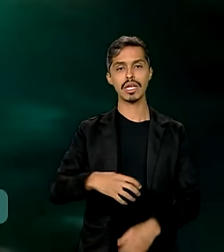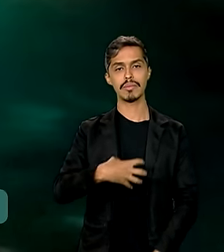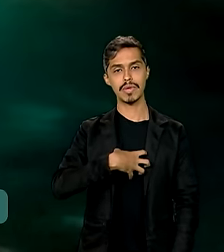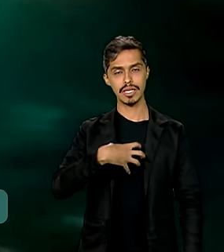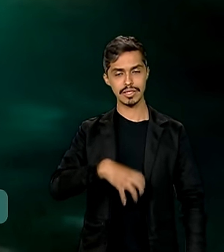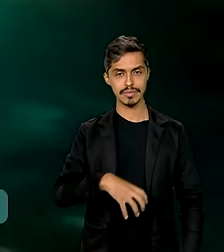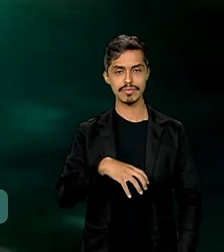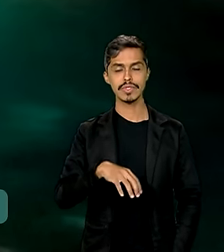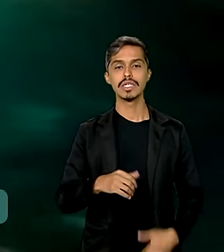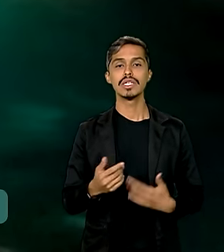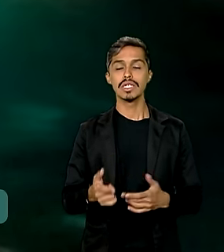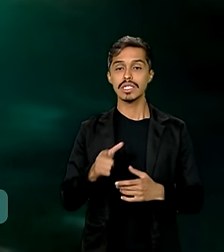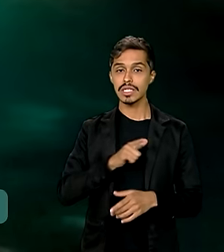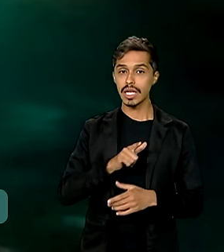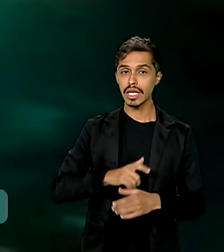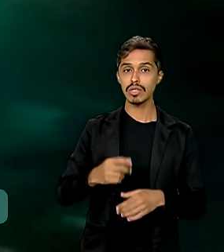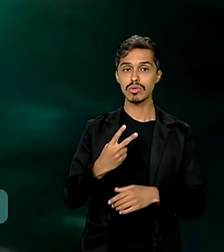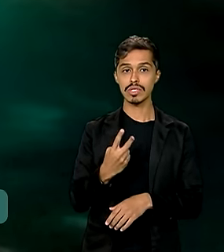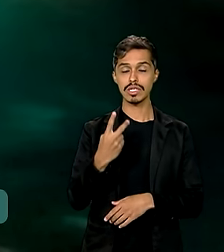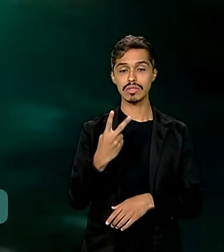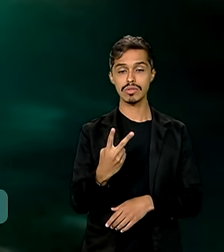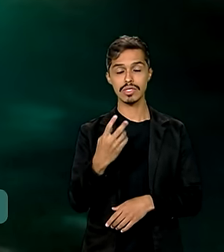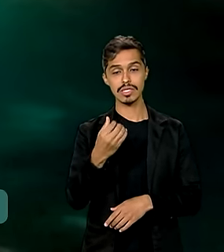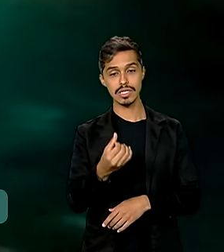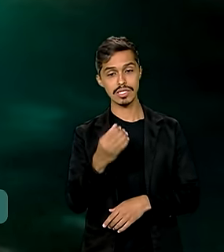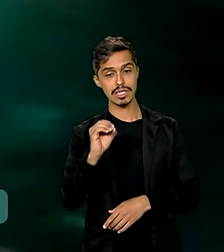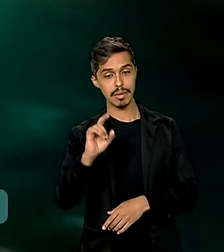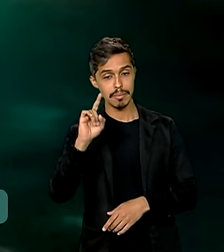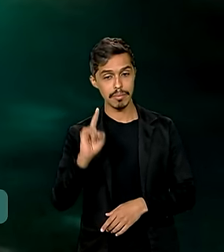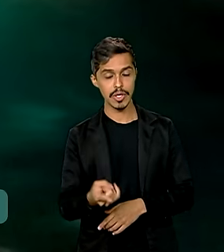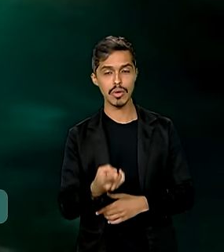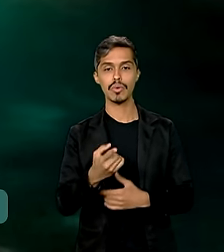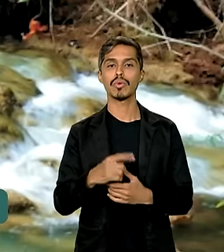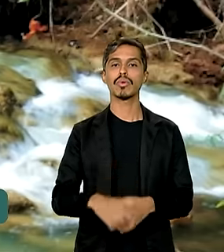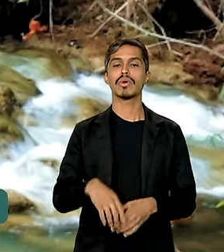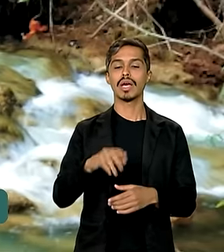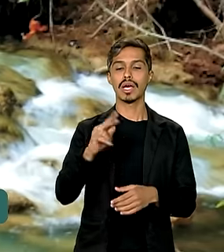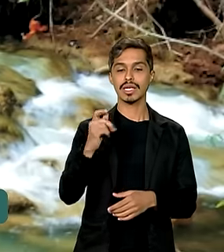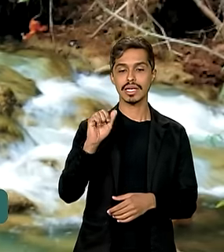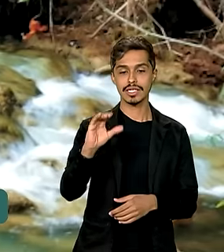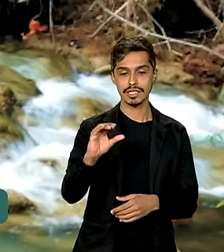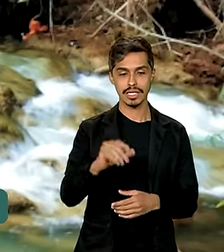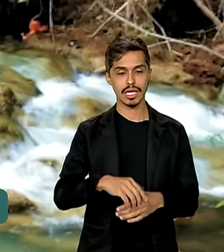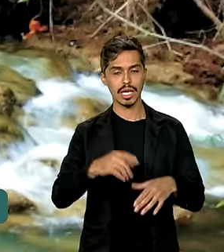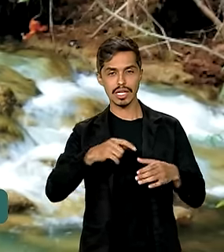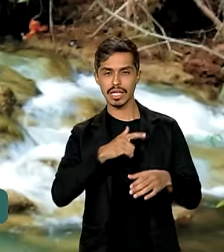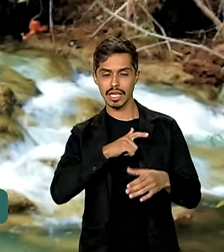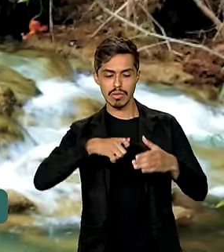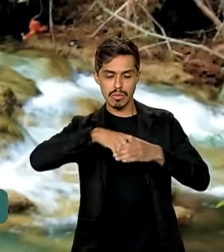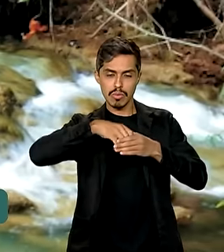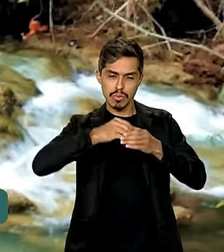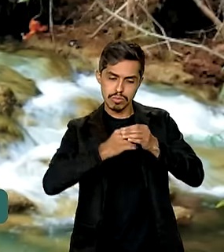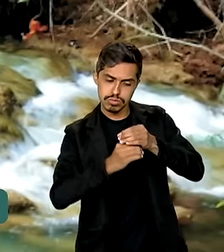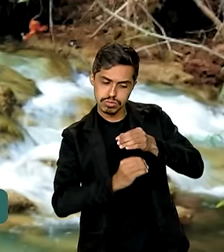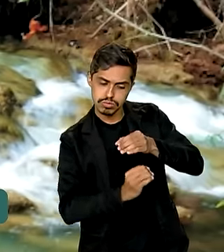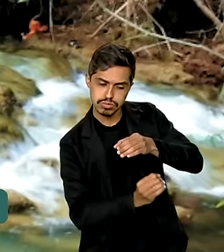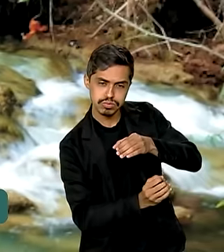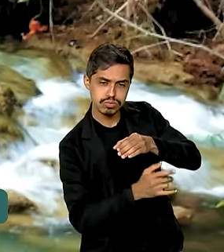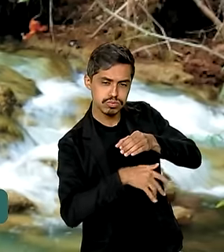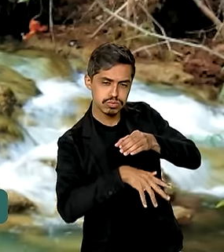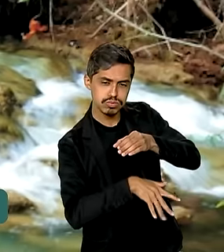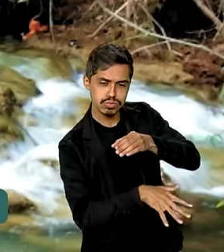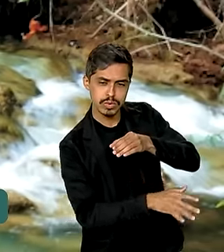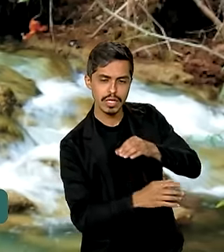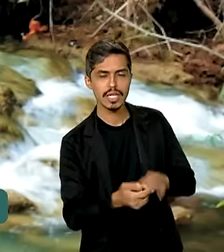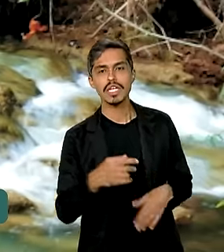16.200 hectares. Olha que coisa linda. O território abriga um complexo de cavernas de extrema relevância para a